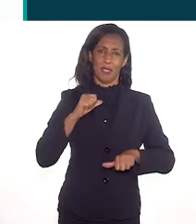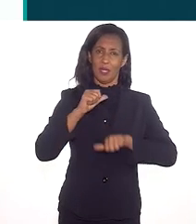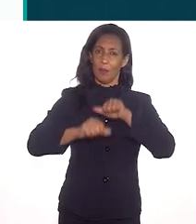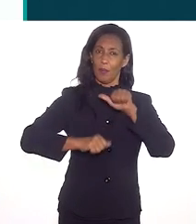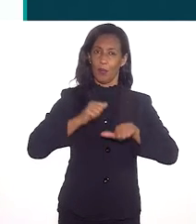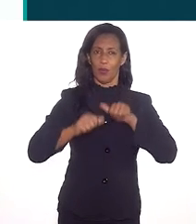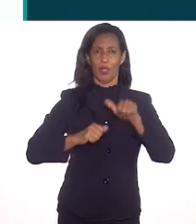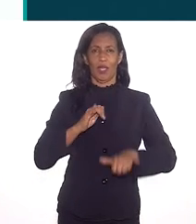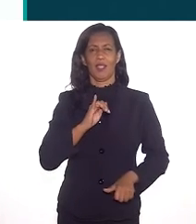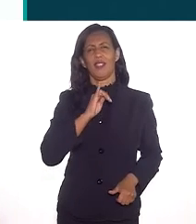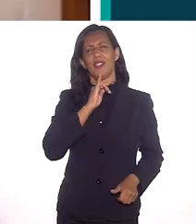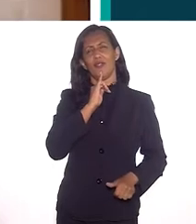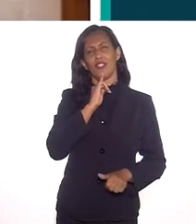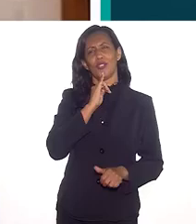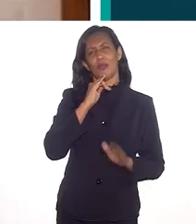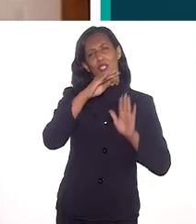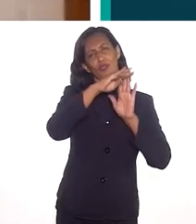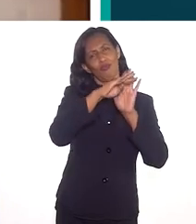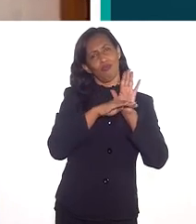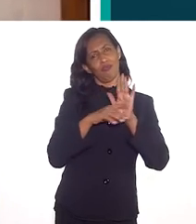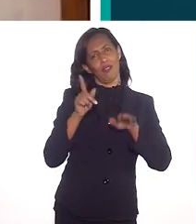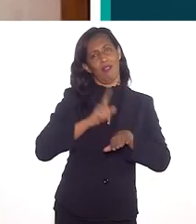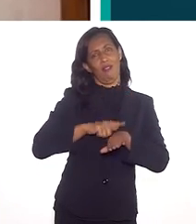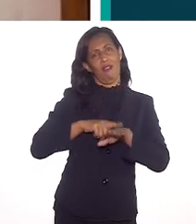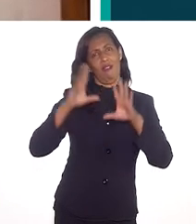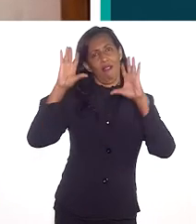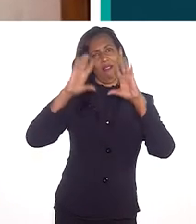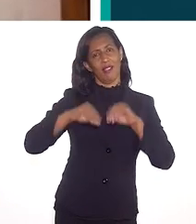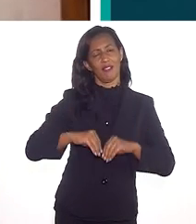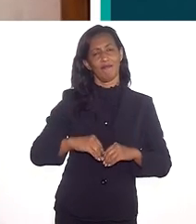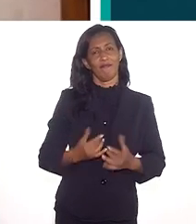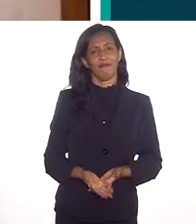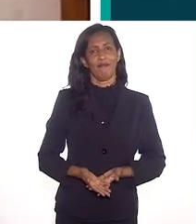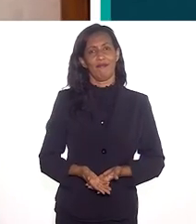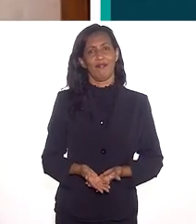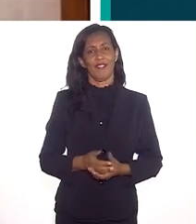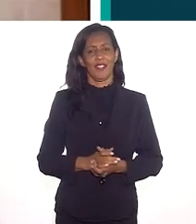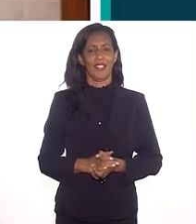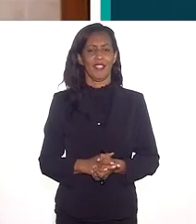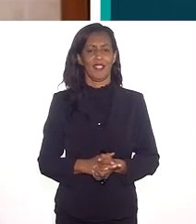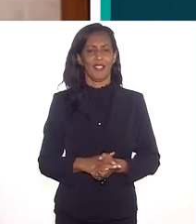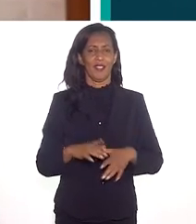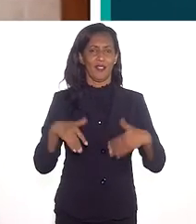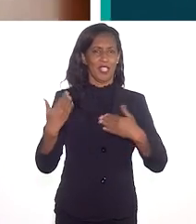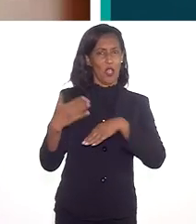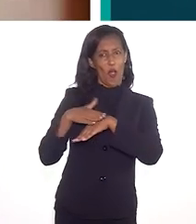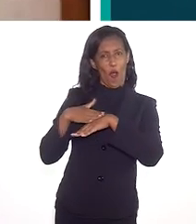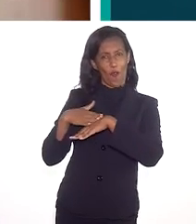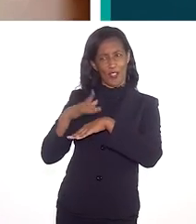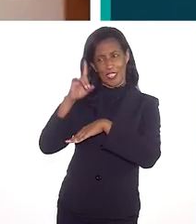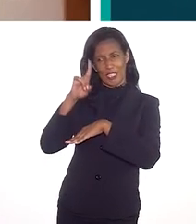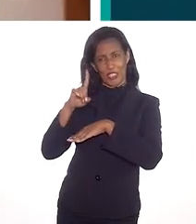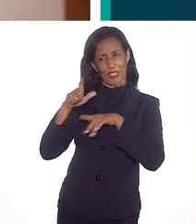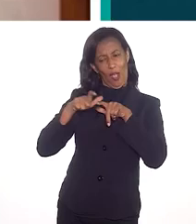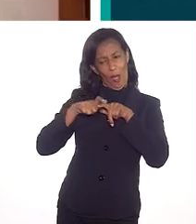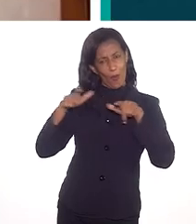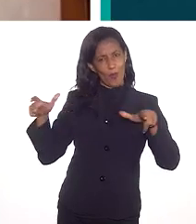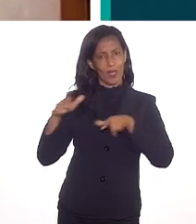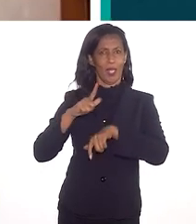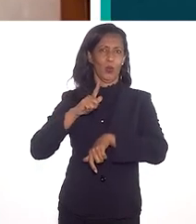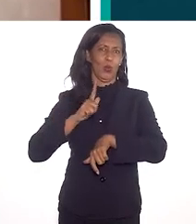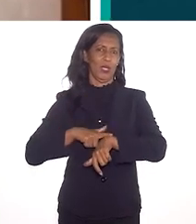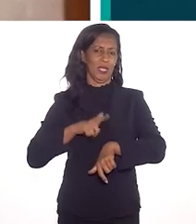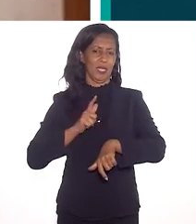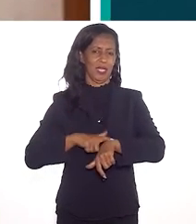gente realmente precisa mudar. Infelizmente, que nosso programa já acabou o horário, a gente vai... Vou ter que conversar com a